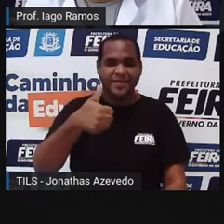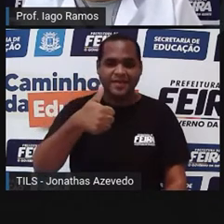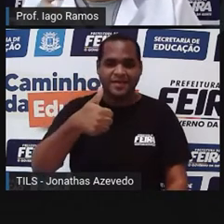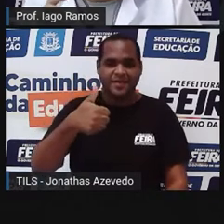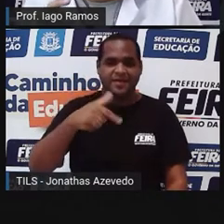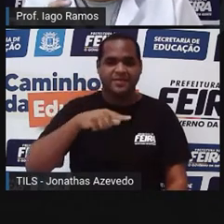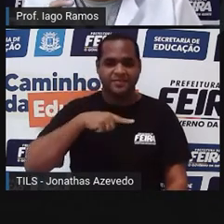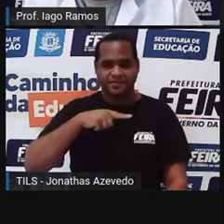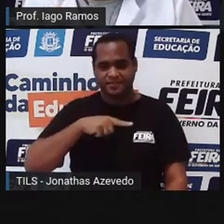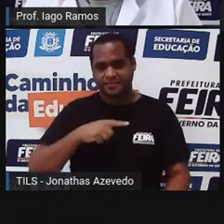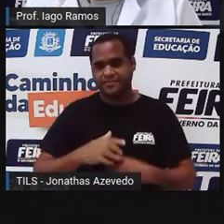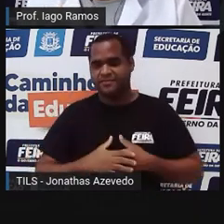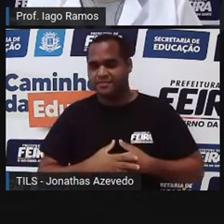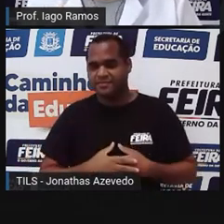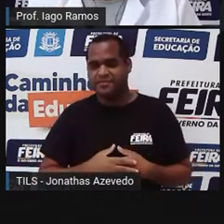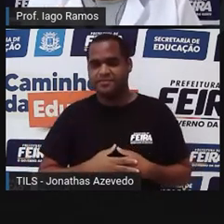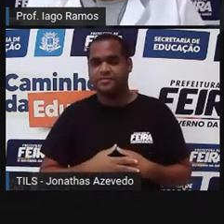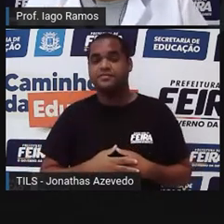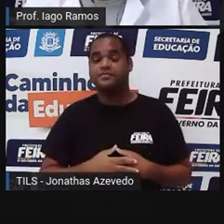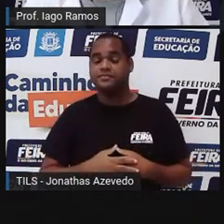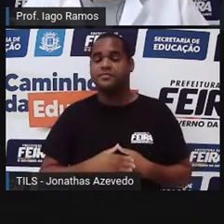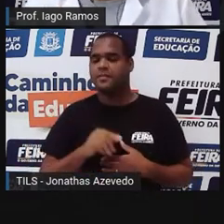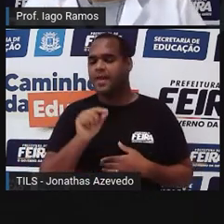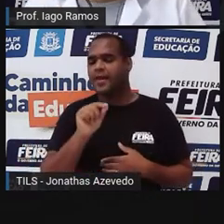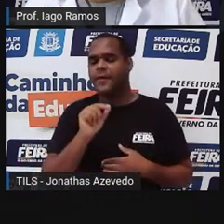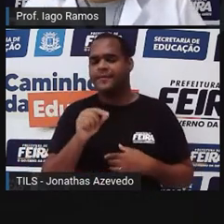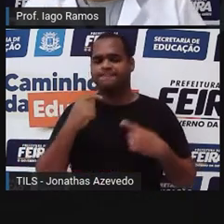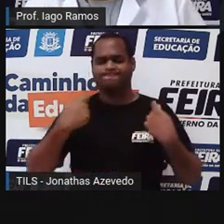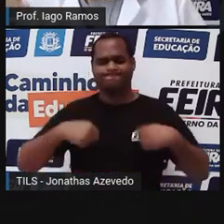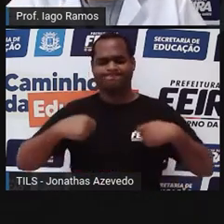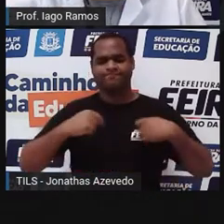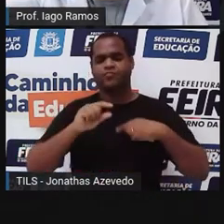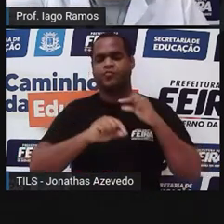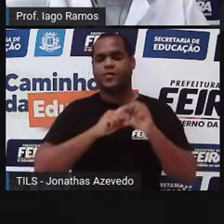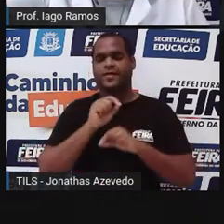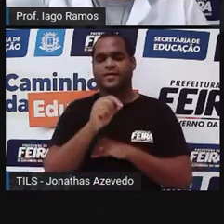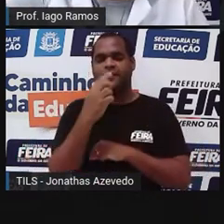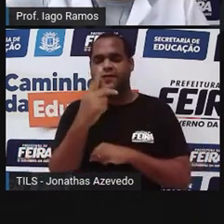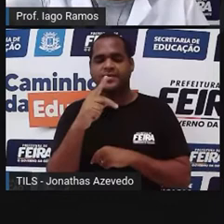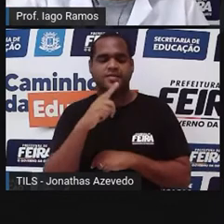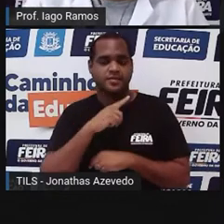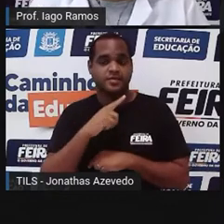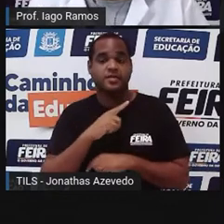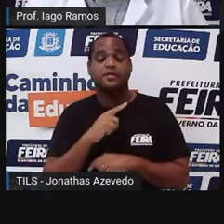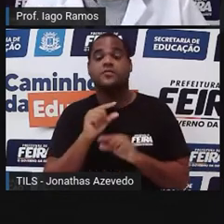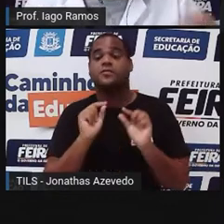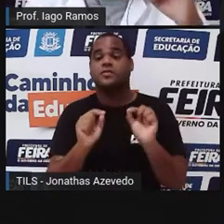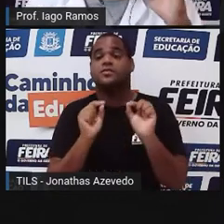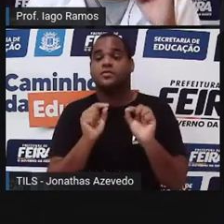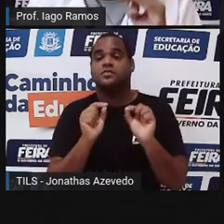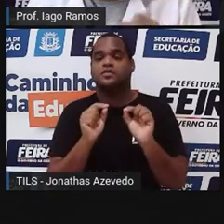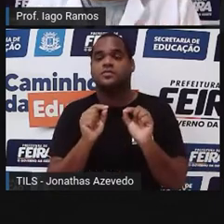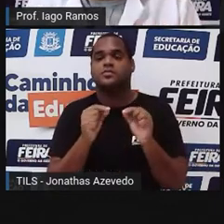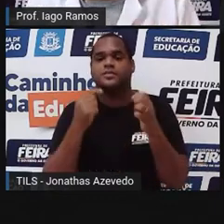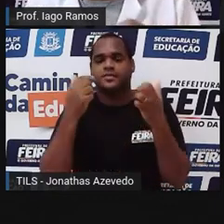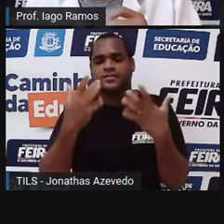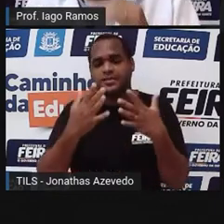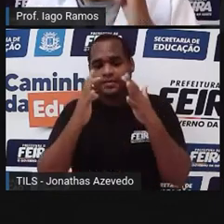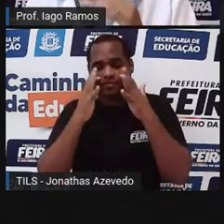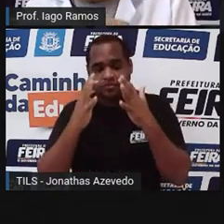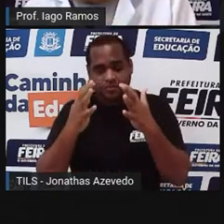o que é eu vou precisar agora nesse momento aí de você que está aí do outro lado? De atenção.